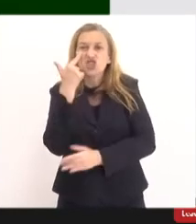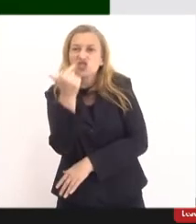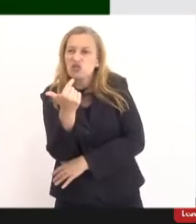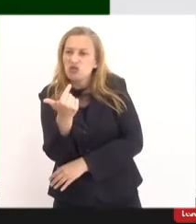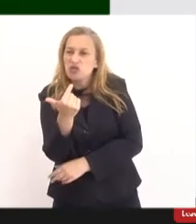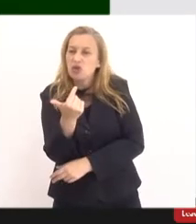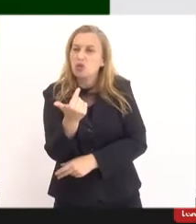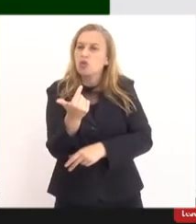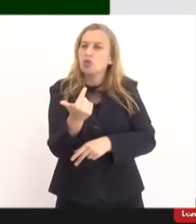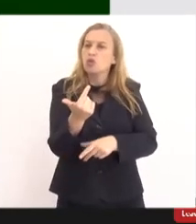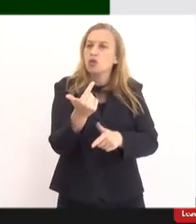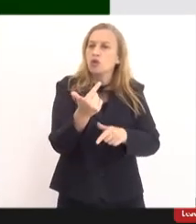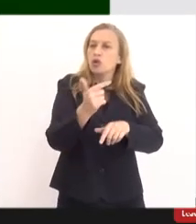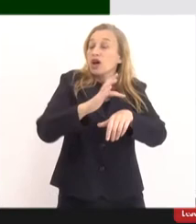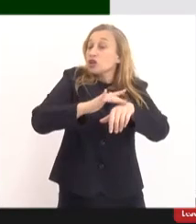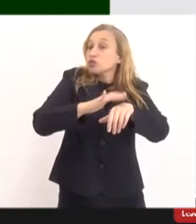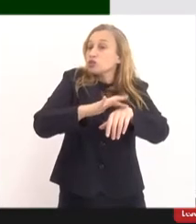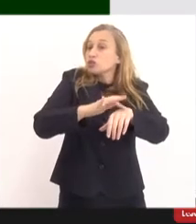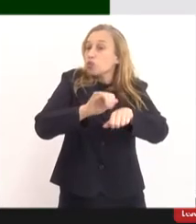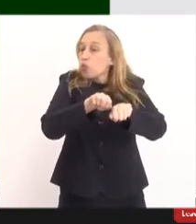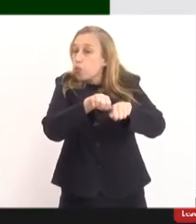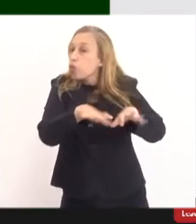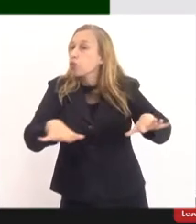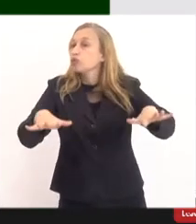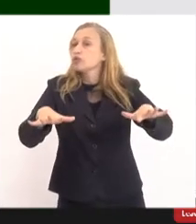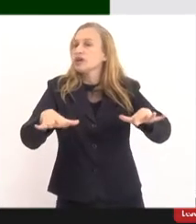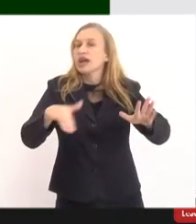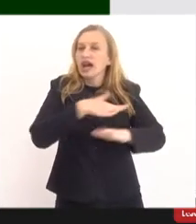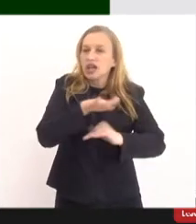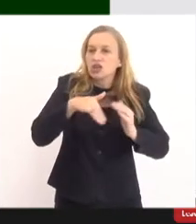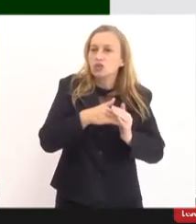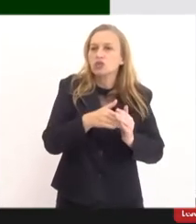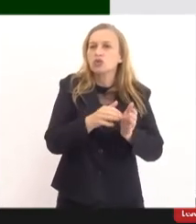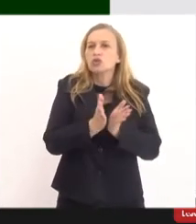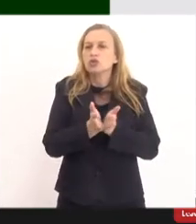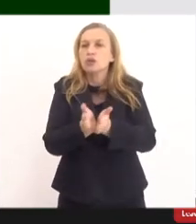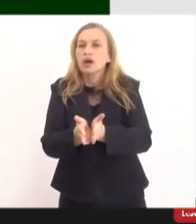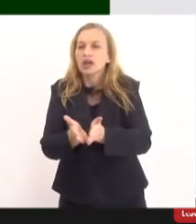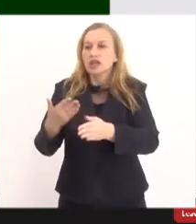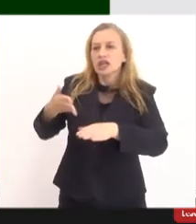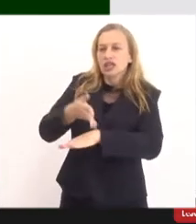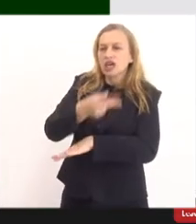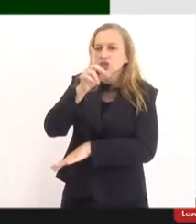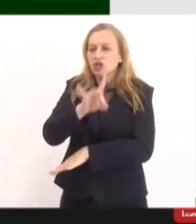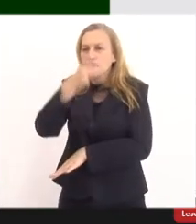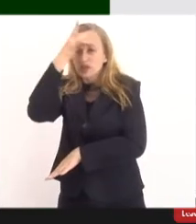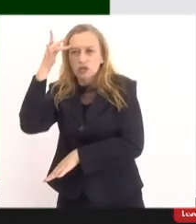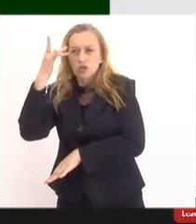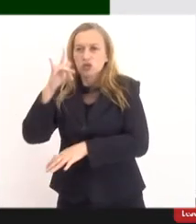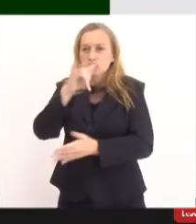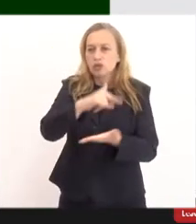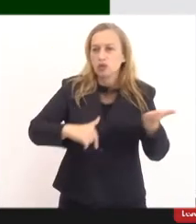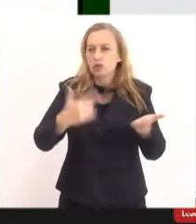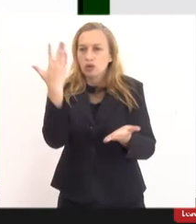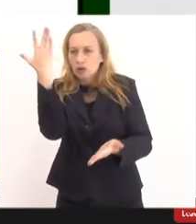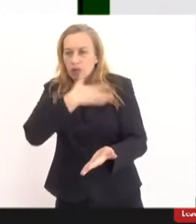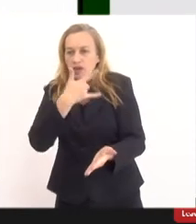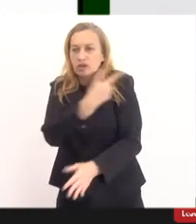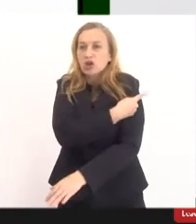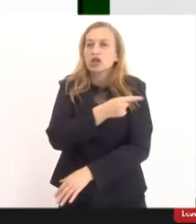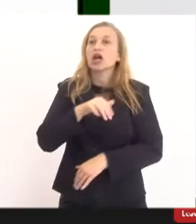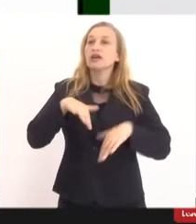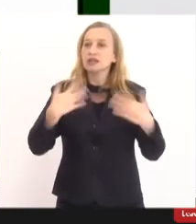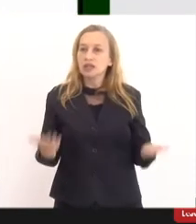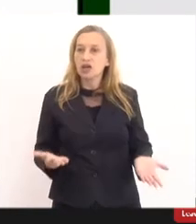assim, surtos nos cruzeiros, em todos os cruzeiros que entraram só pessoas com passaporte. Então, a Ômicron, ela